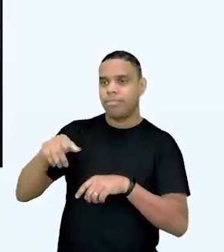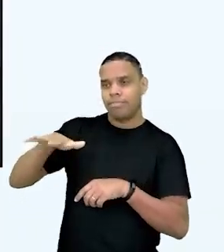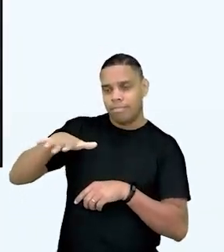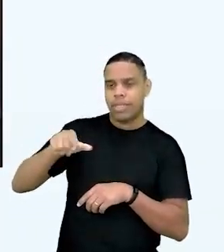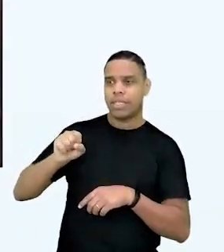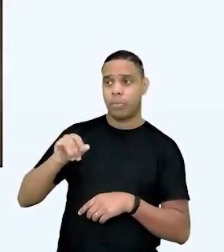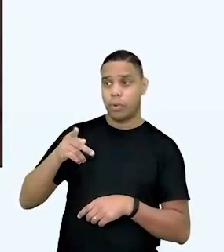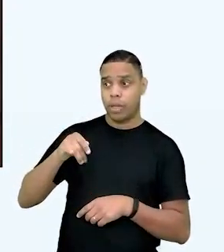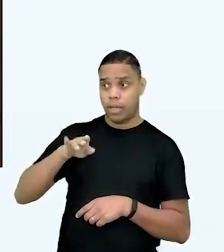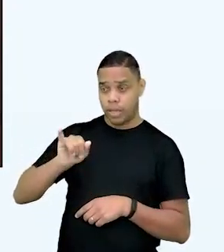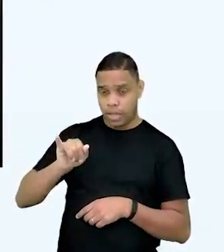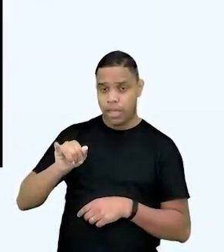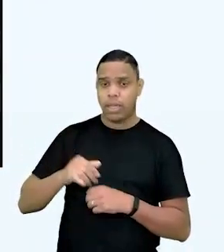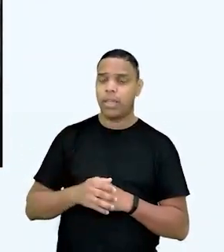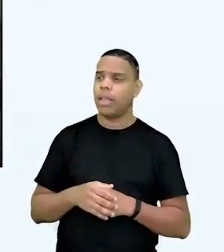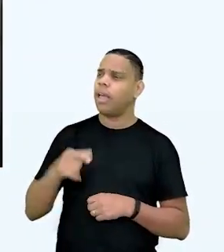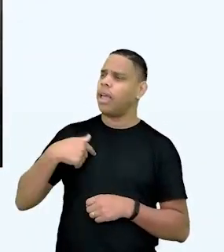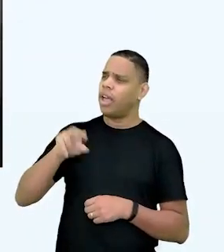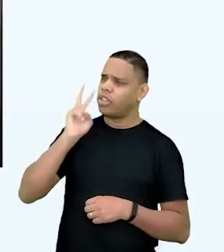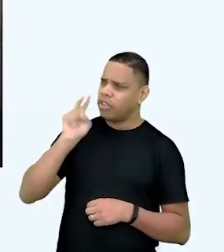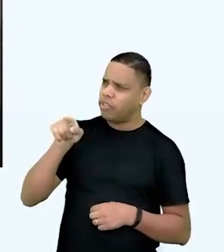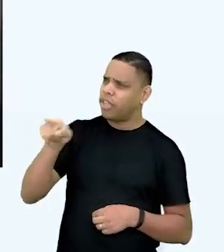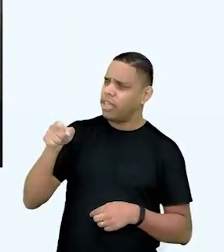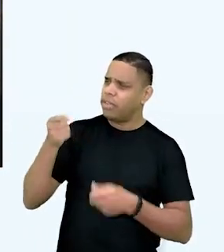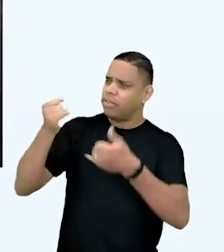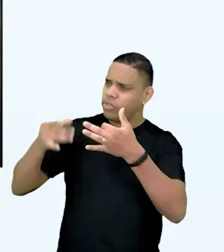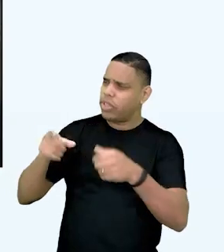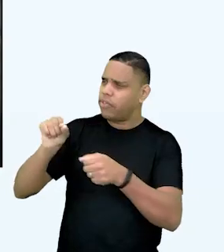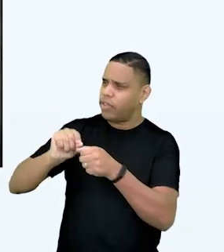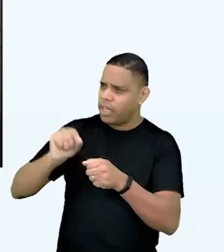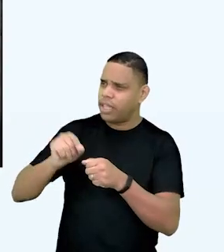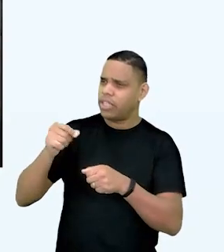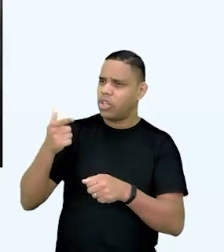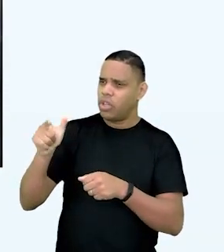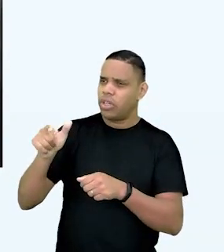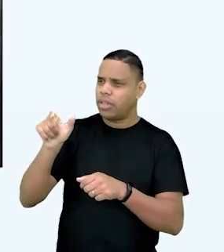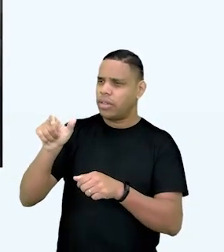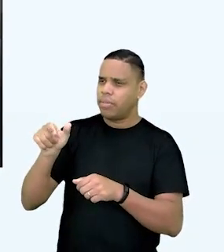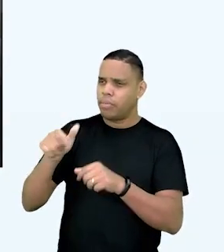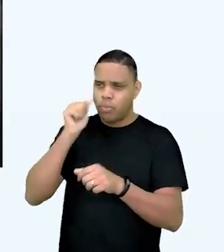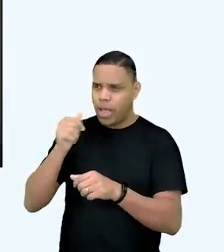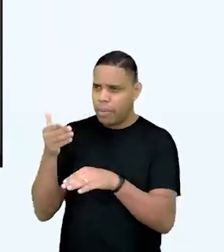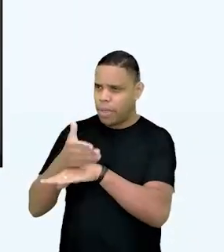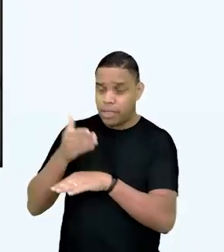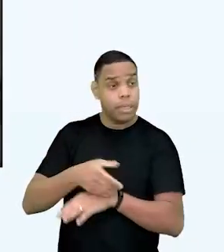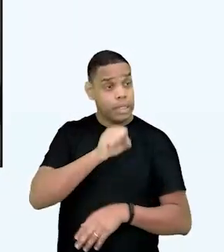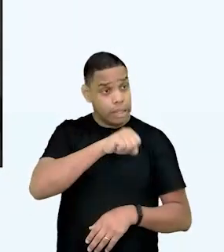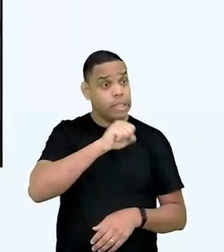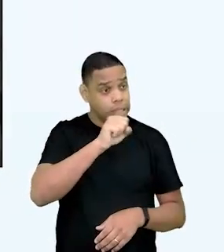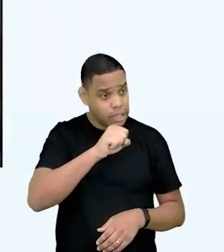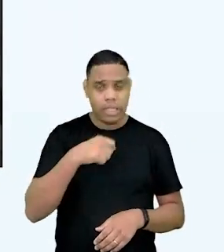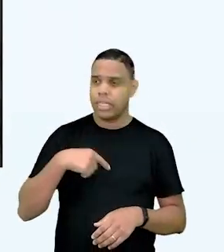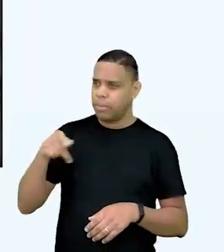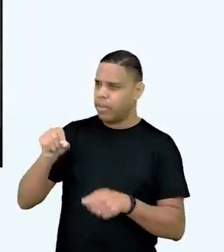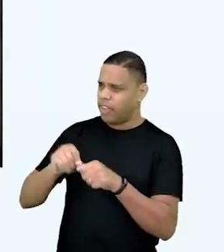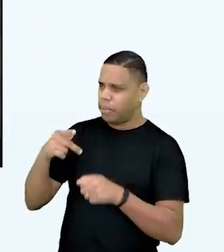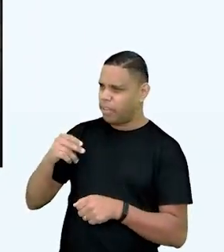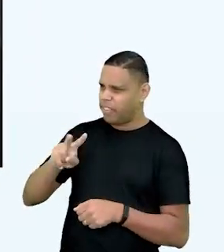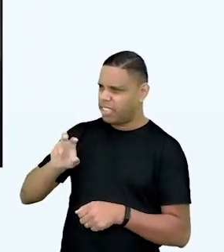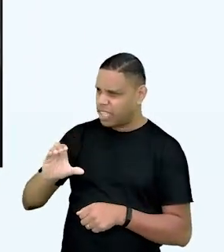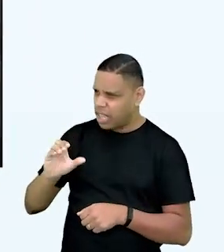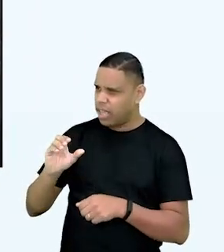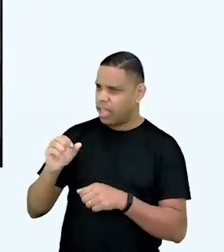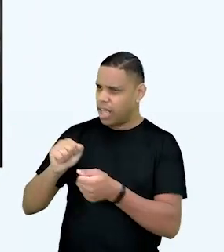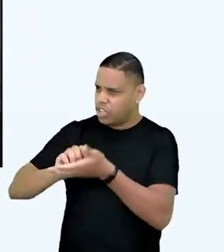Sapucaí Mirim. Legal. Ah, eu já vi alguma coisa de você, você e mais umas duas meninas que fazem um PDC ou